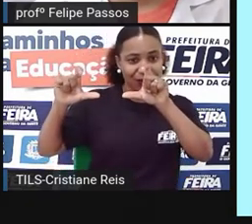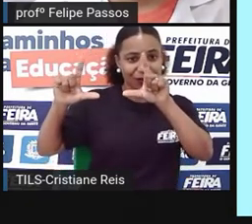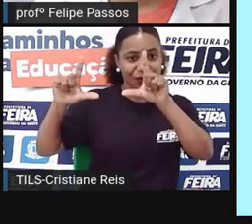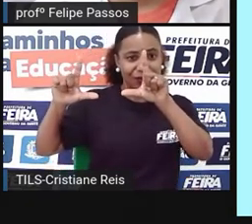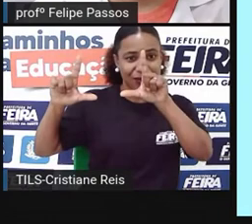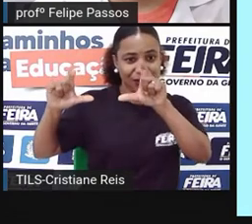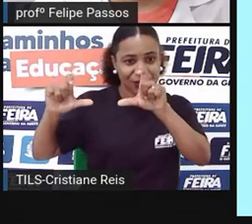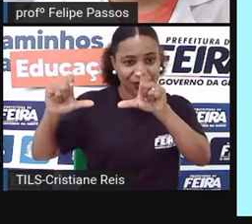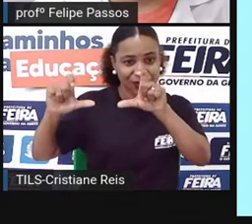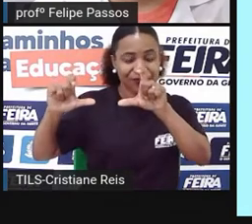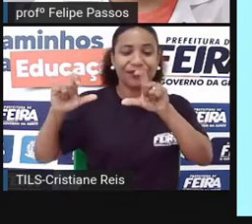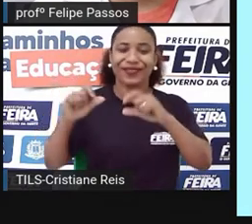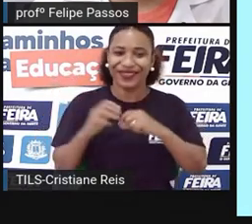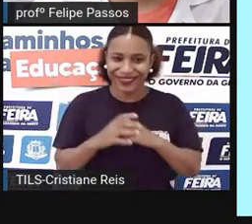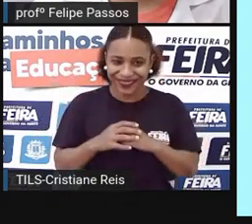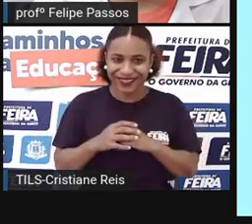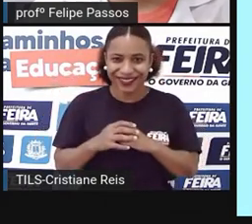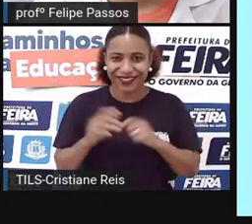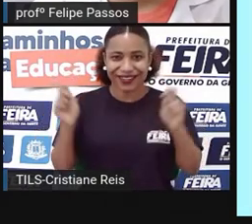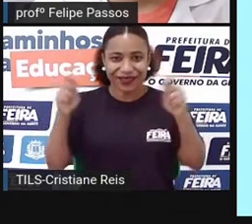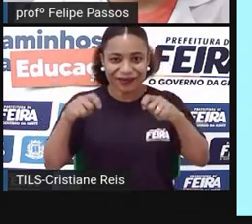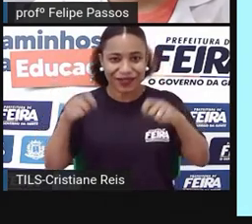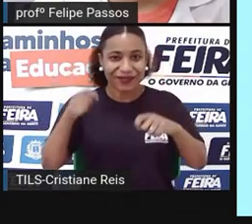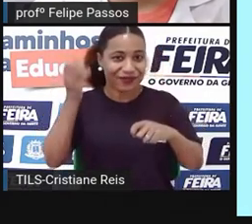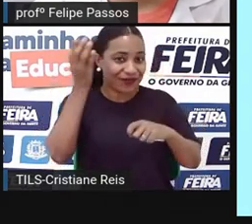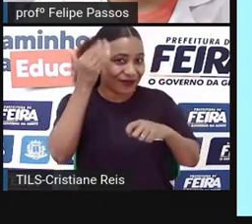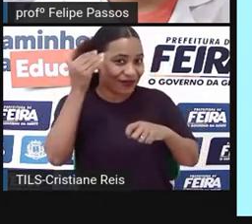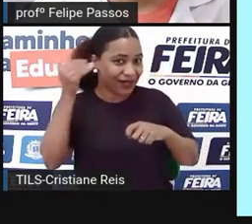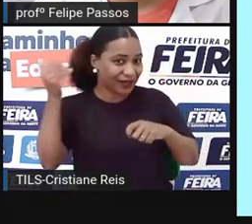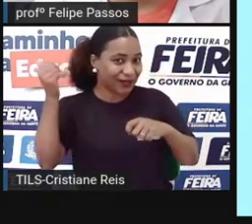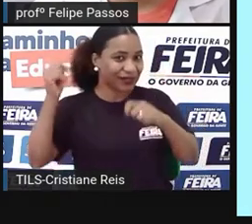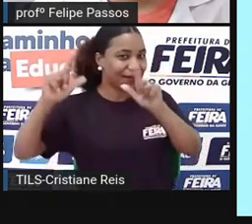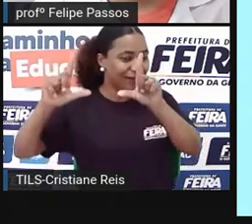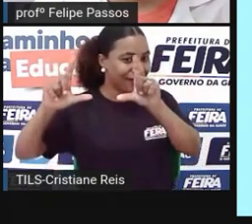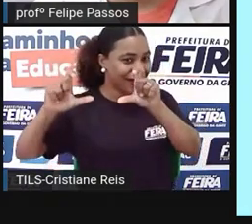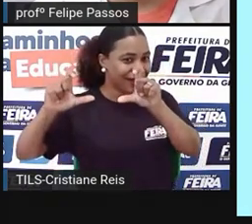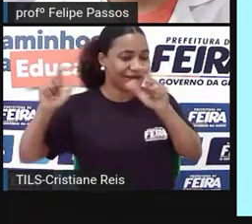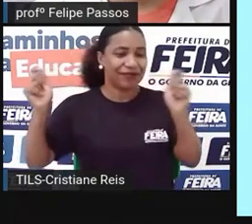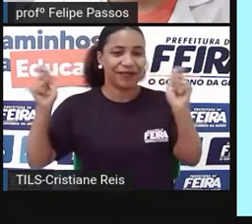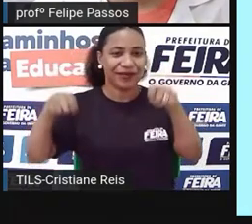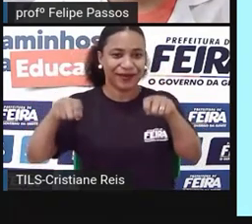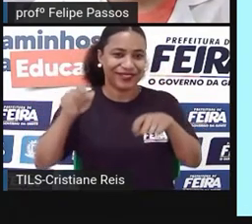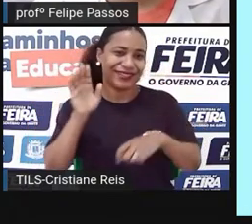perto de pessoas bem famosas a partir do nosso trabalho, isso é bem legal.